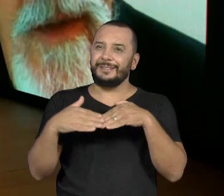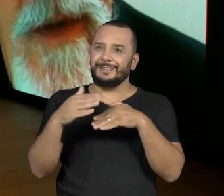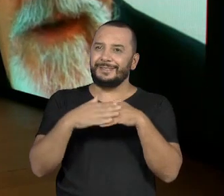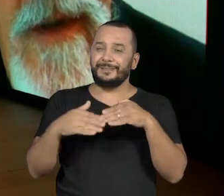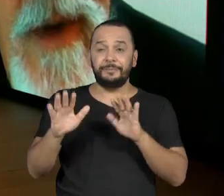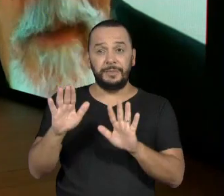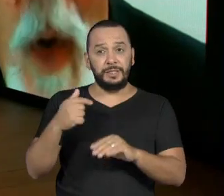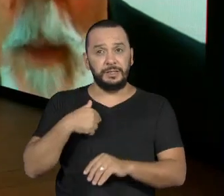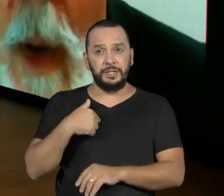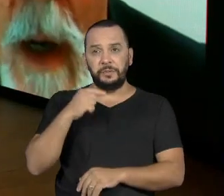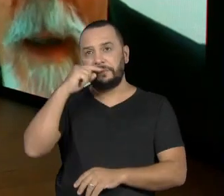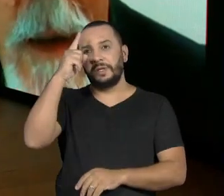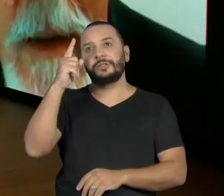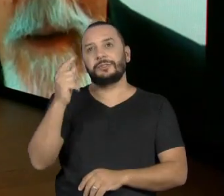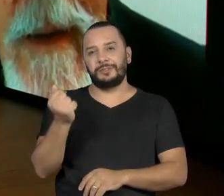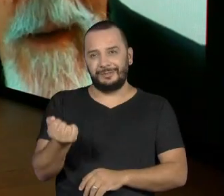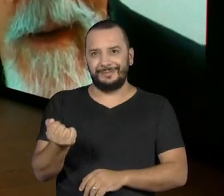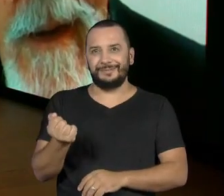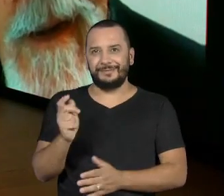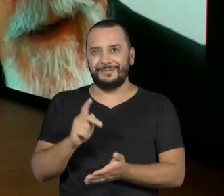Metido, né? Nossa, uma bomba.